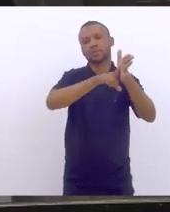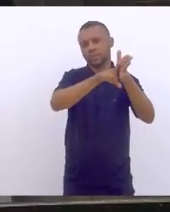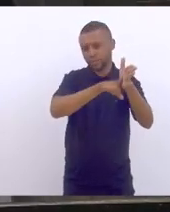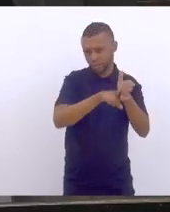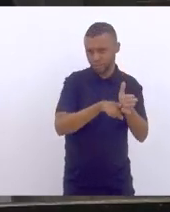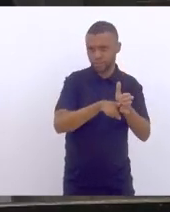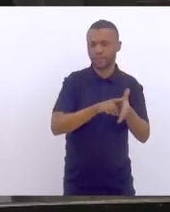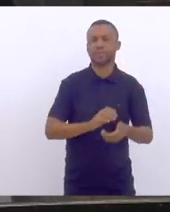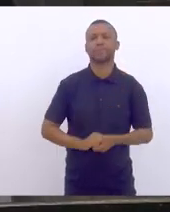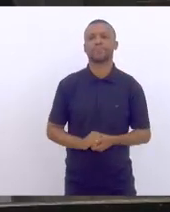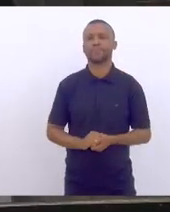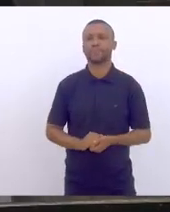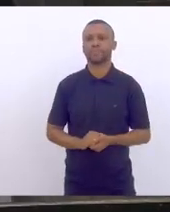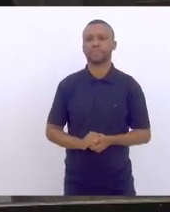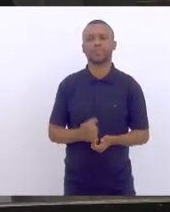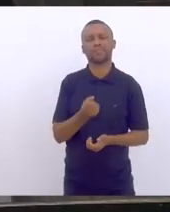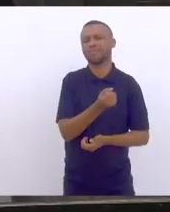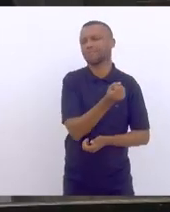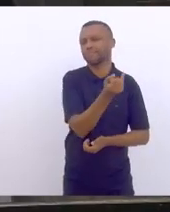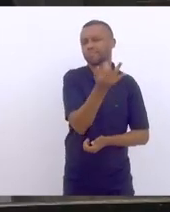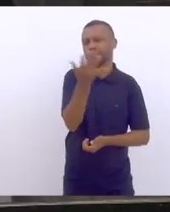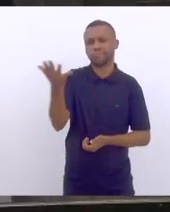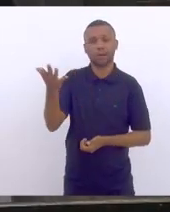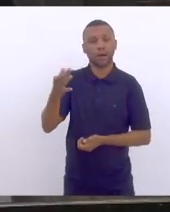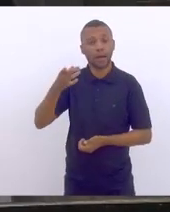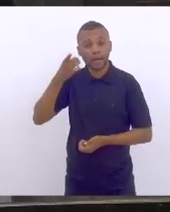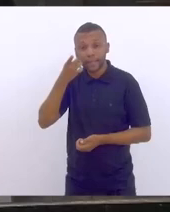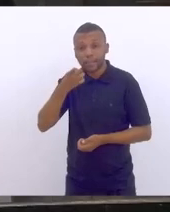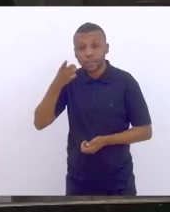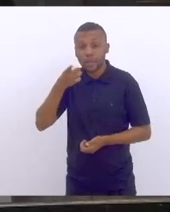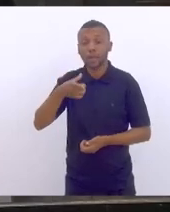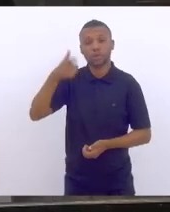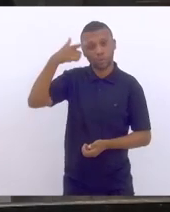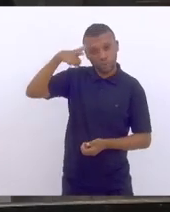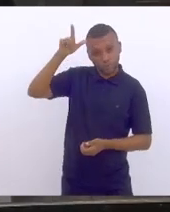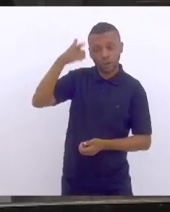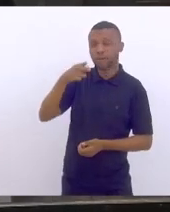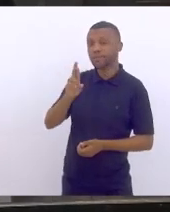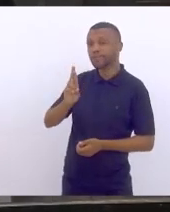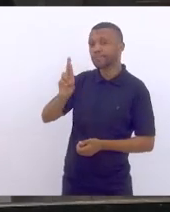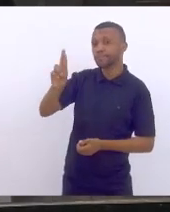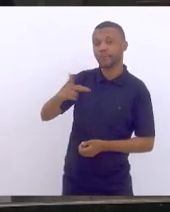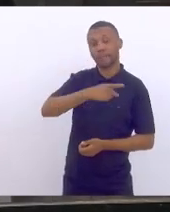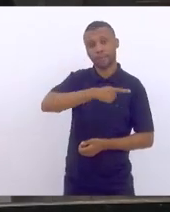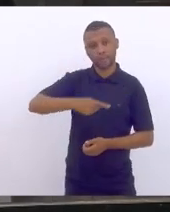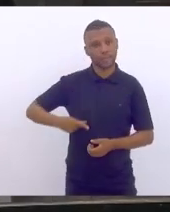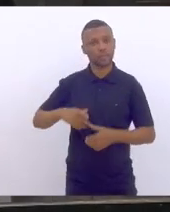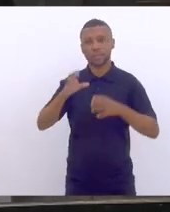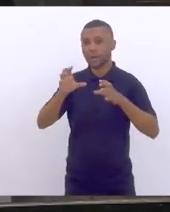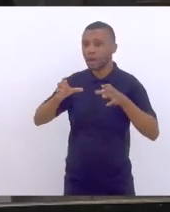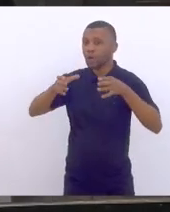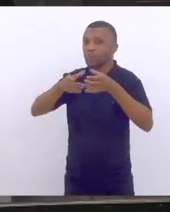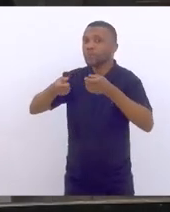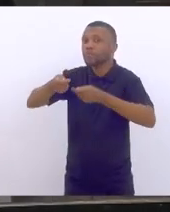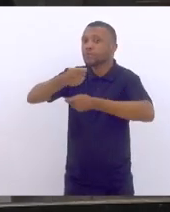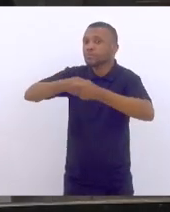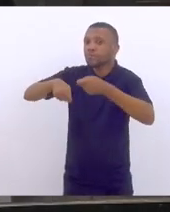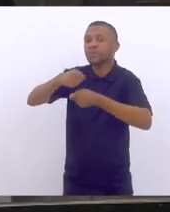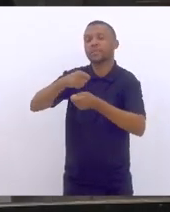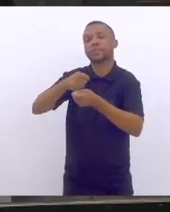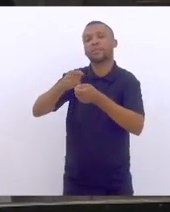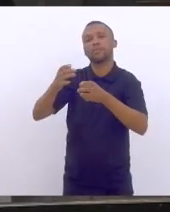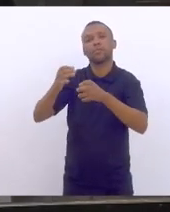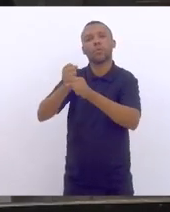bem, inúmeros, deputado Luiz Paulo que preside a nossa comissão de tributação que nos rege aqui na pauta dos números.